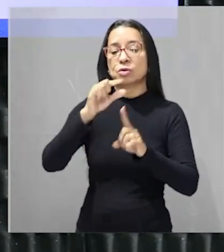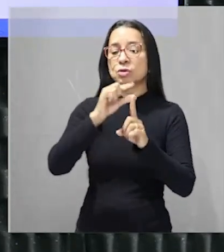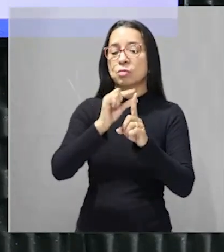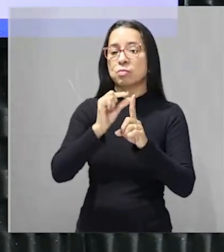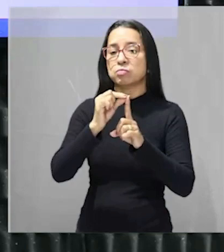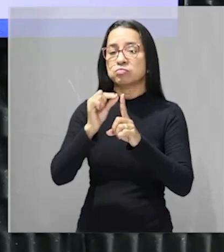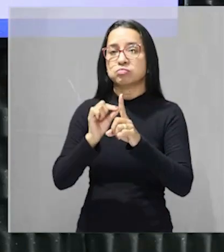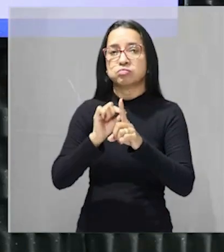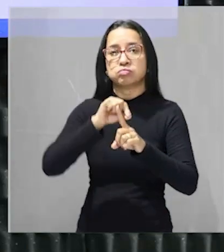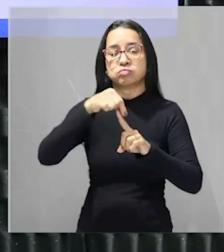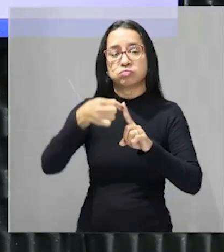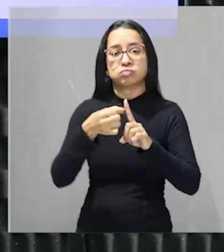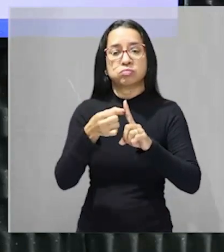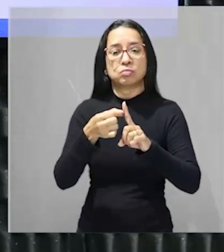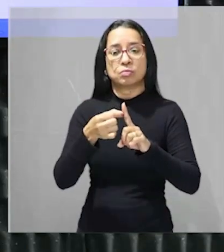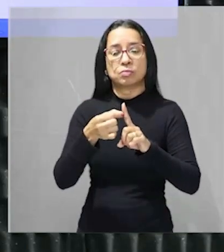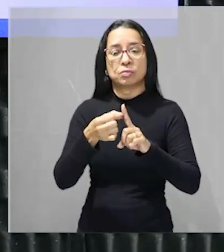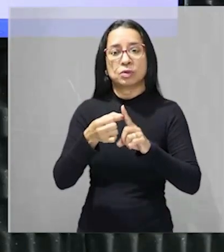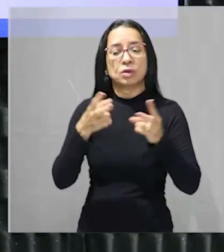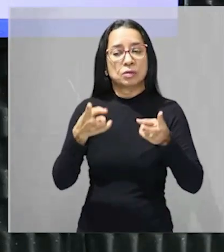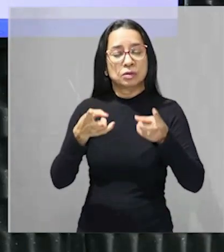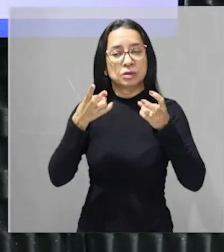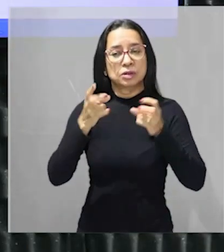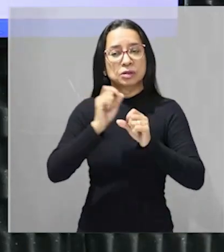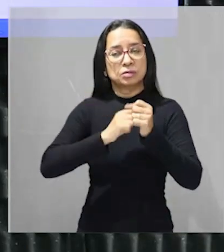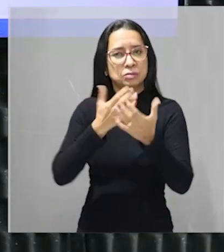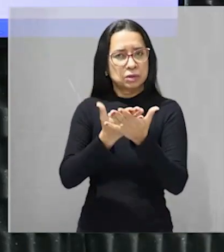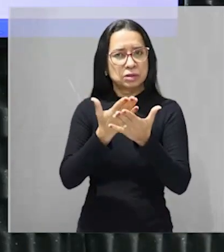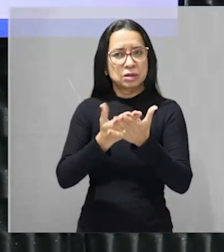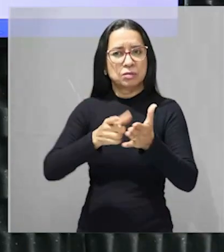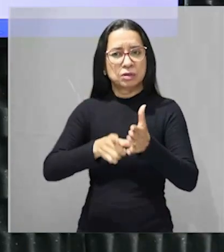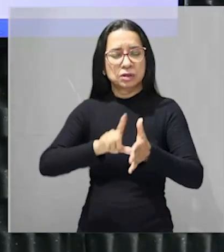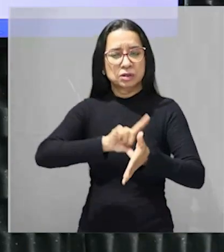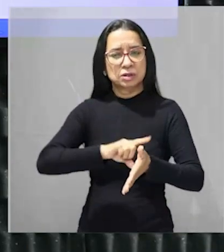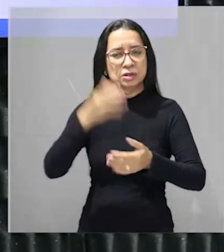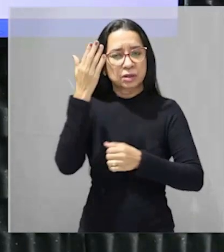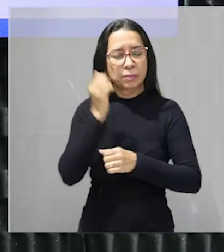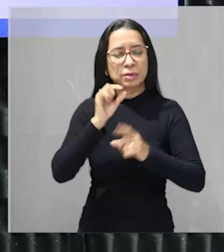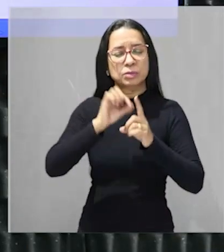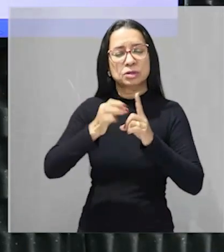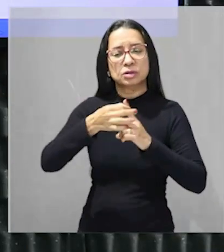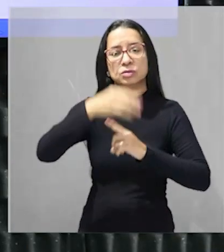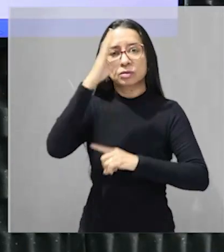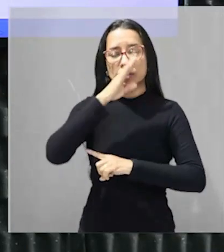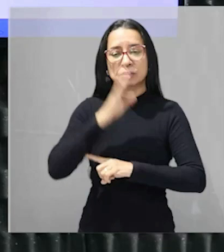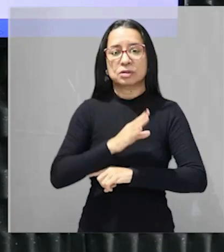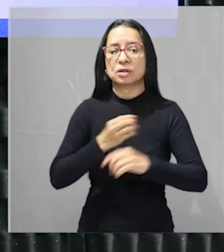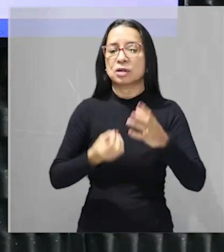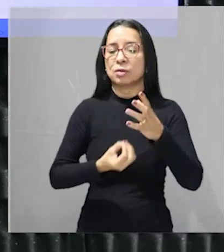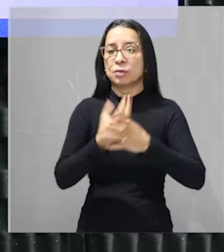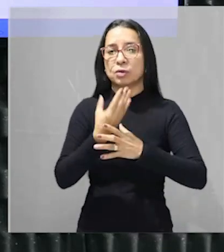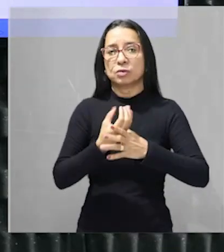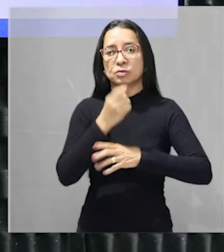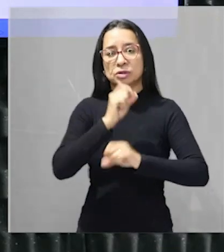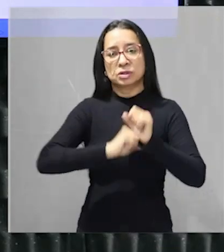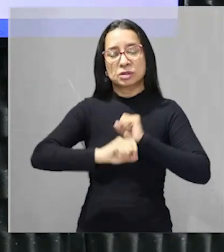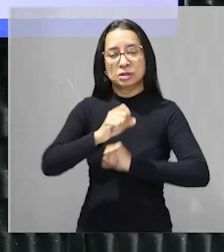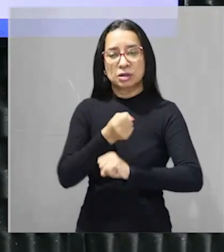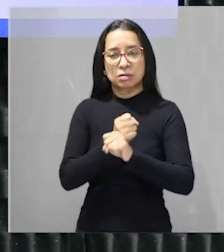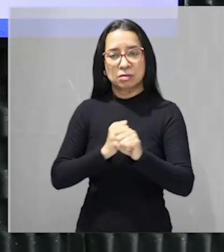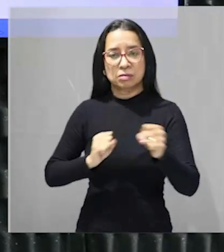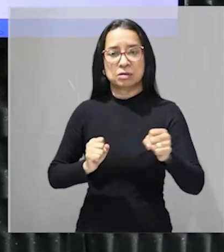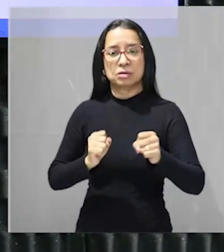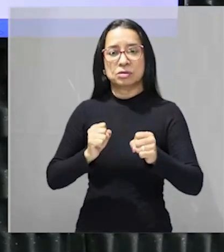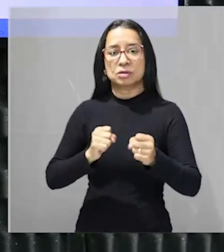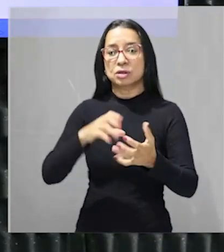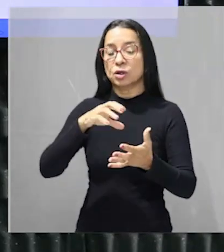inclusive sobre produção agropecuária brasileira nós sabemos que a soja brasileira ela é produzida em grande quantidade